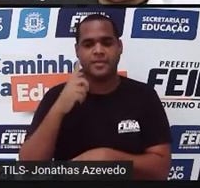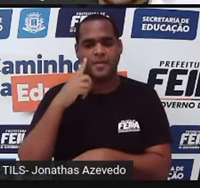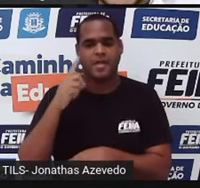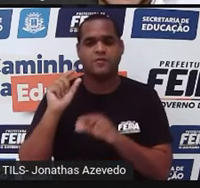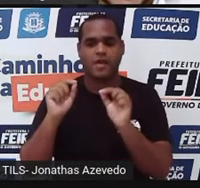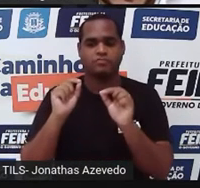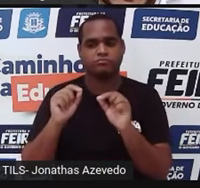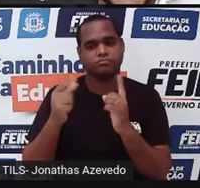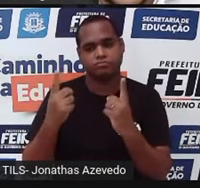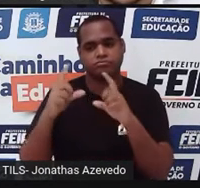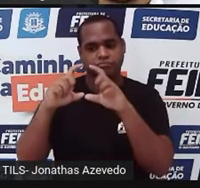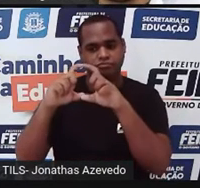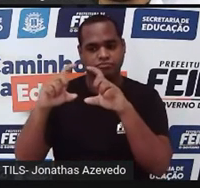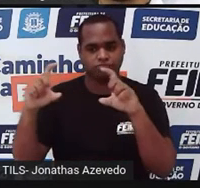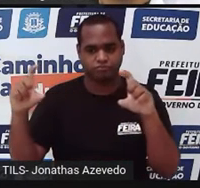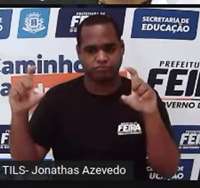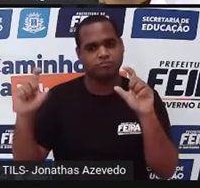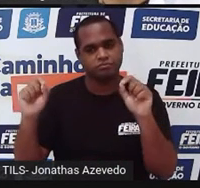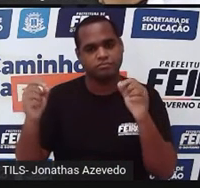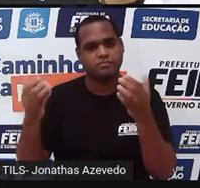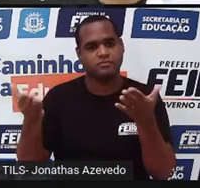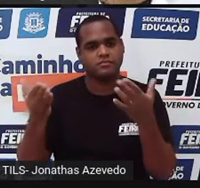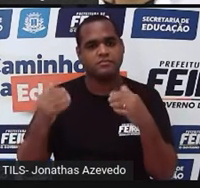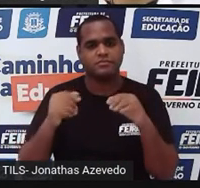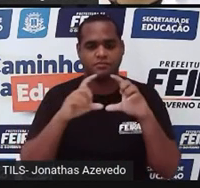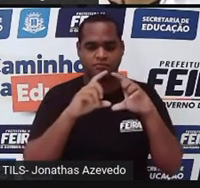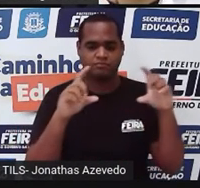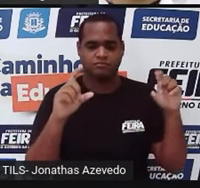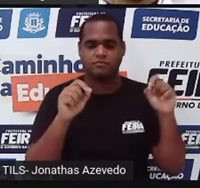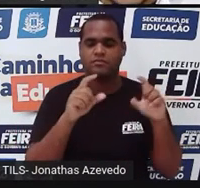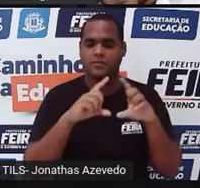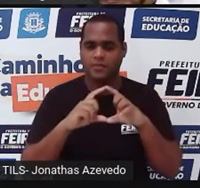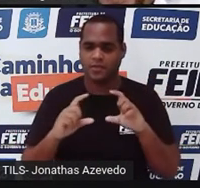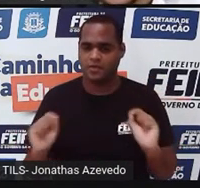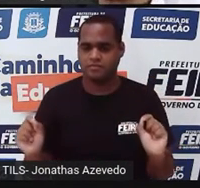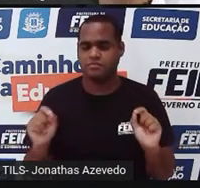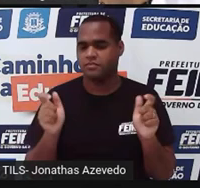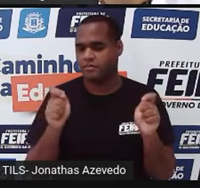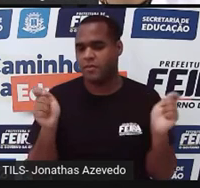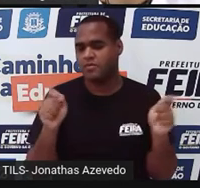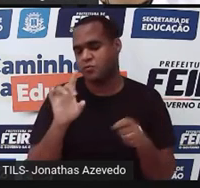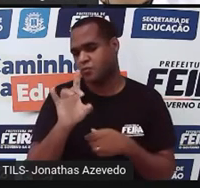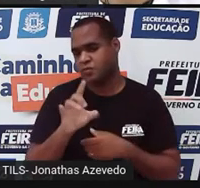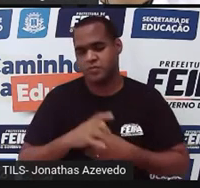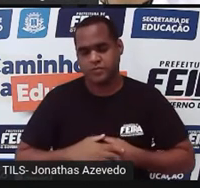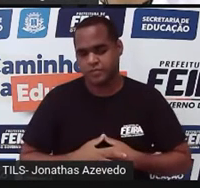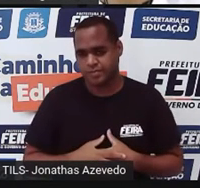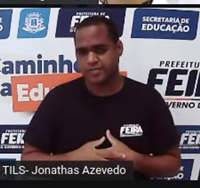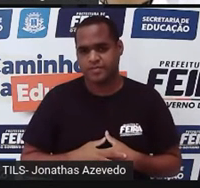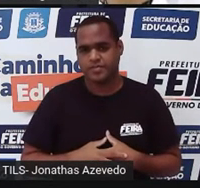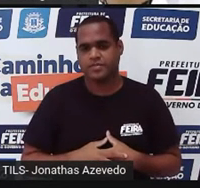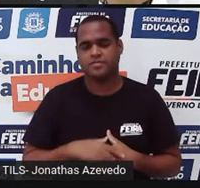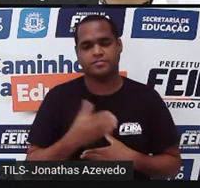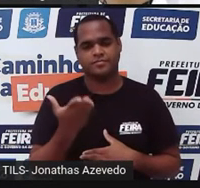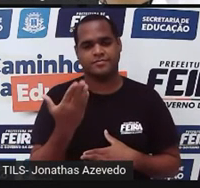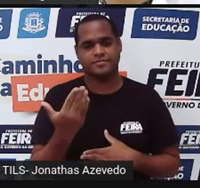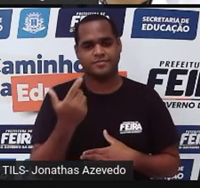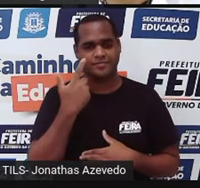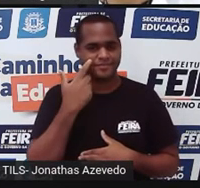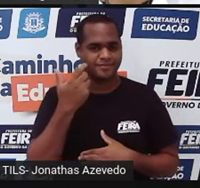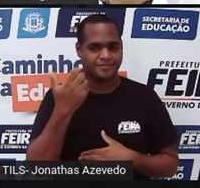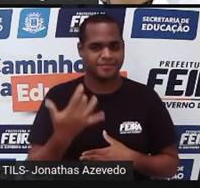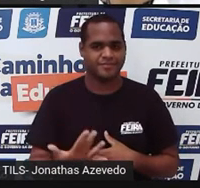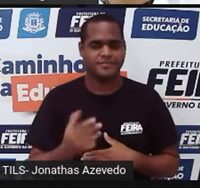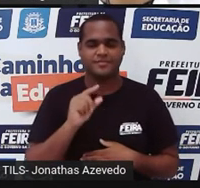retangulares. Tá bom? Só daqueles que têm formatos retangulares. Então, vem aqui comigo, olha só,